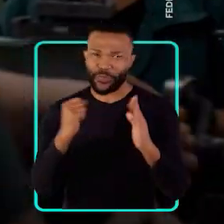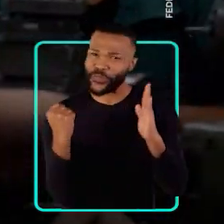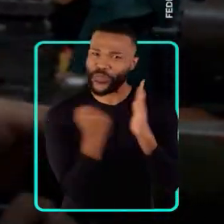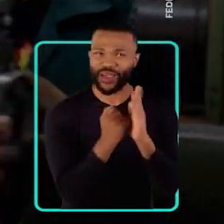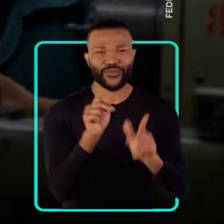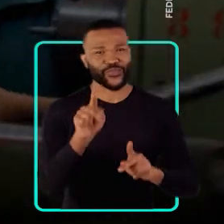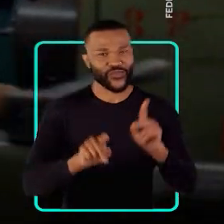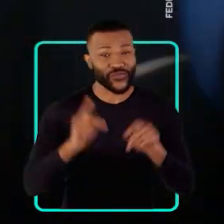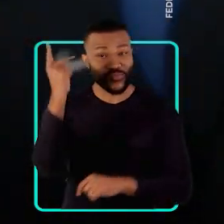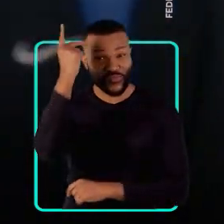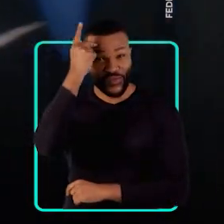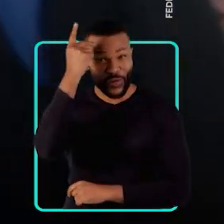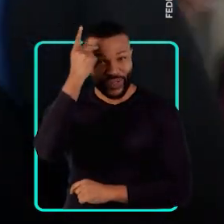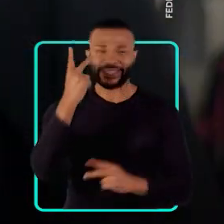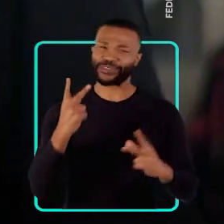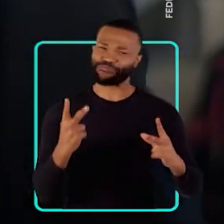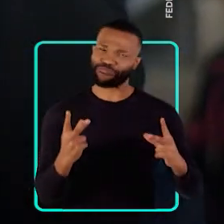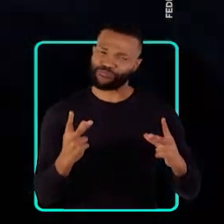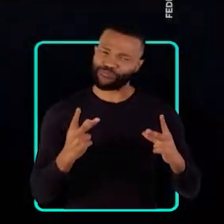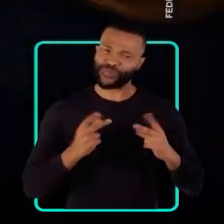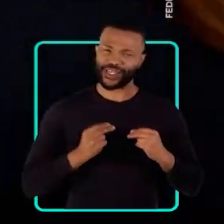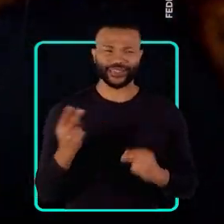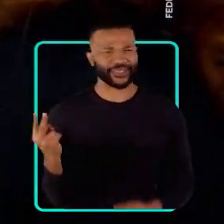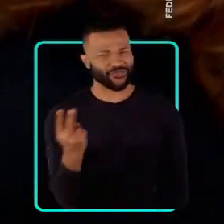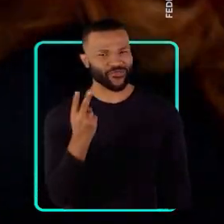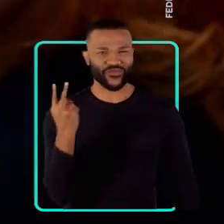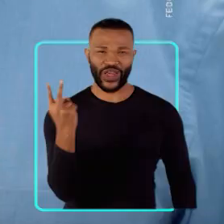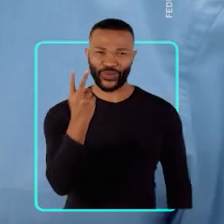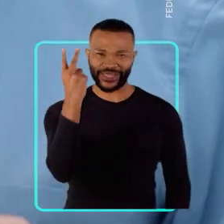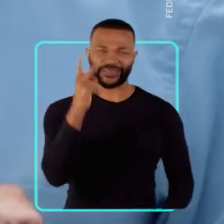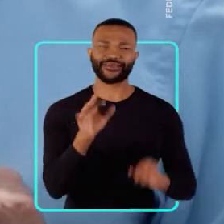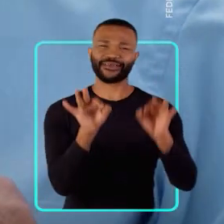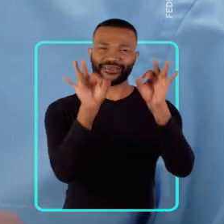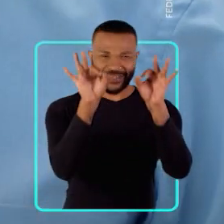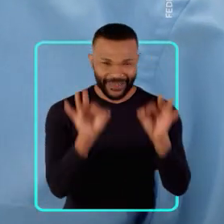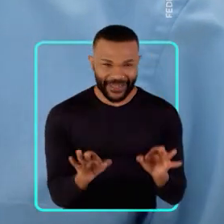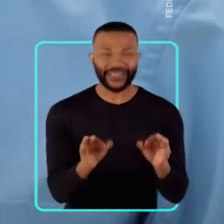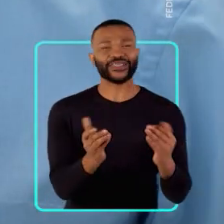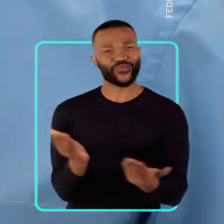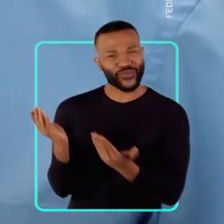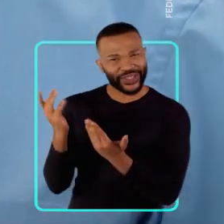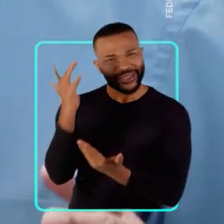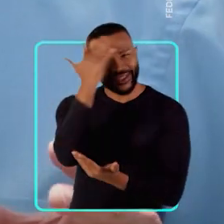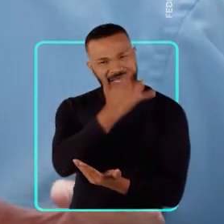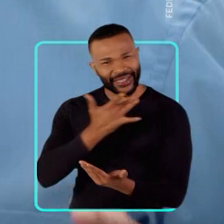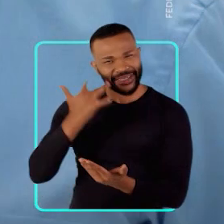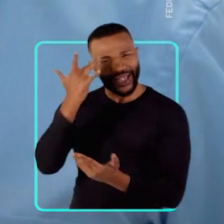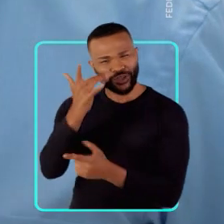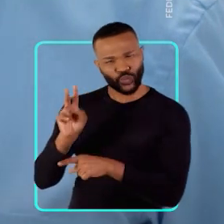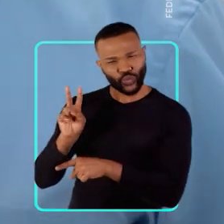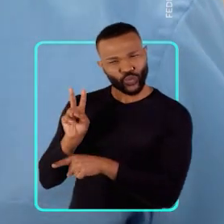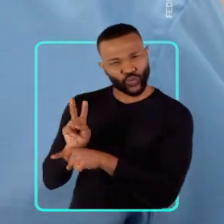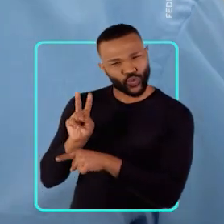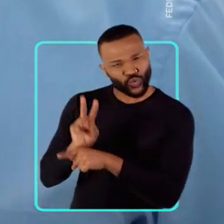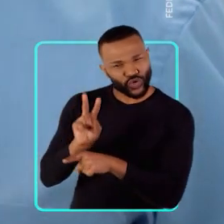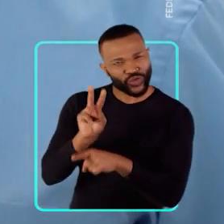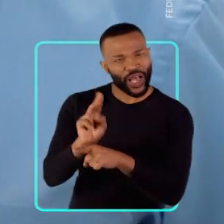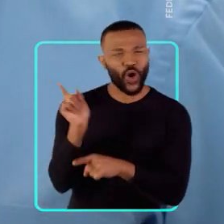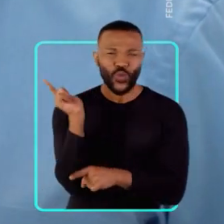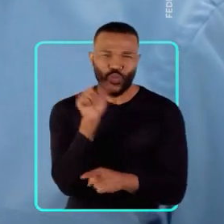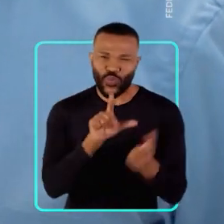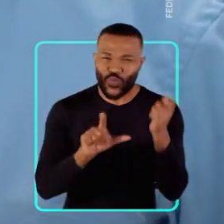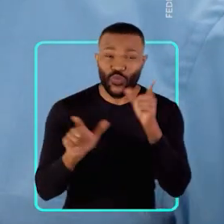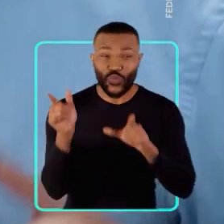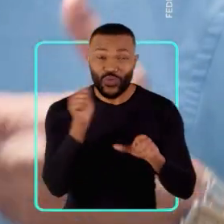patrimônio do povo paulista e merecem ser valorizadas. Eu tenho certeza que você vai preservar essas